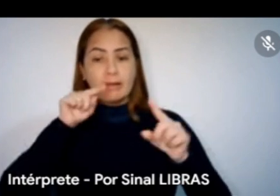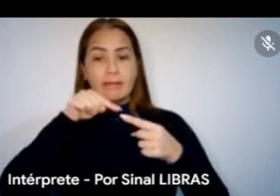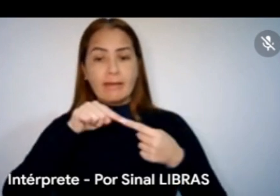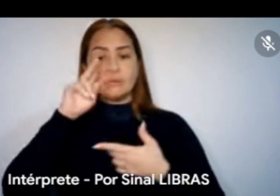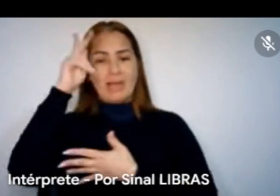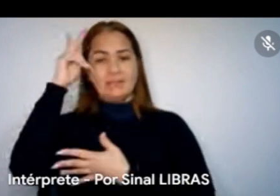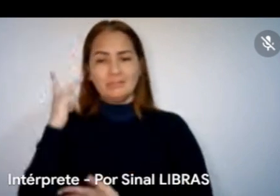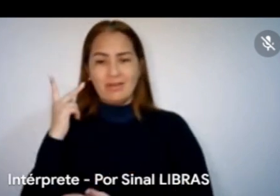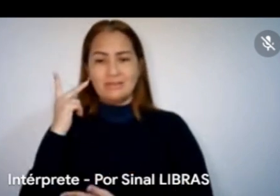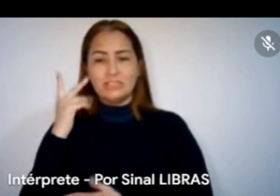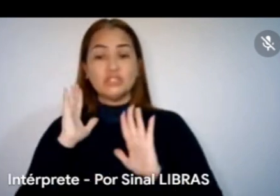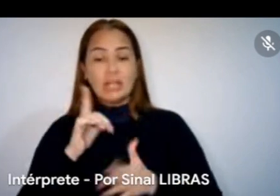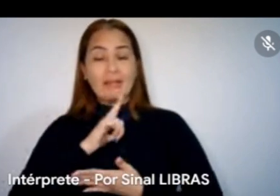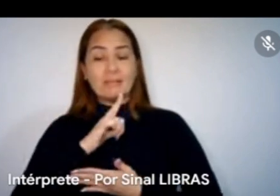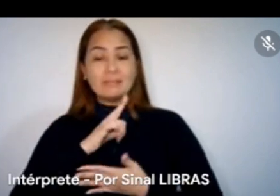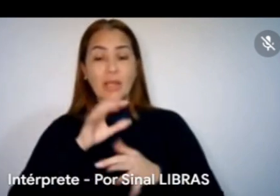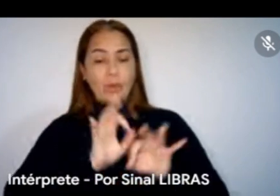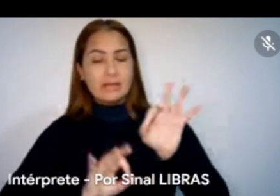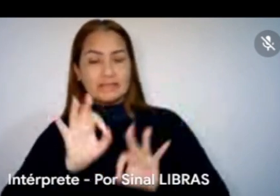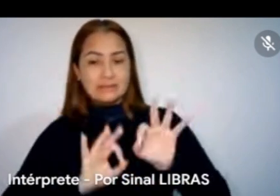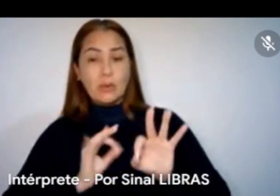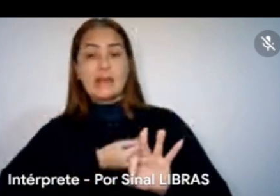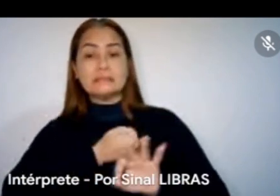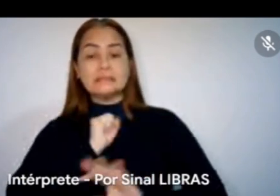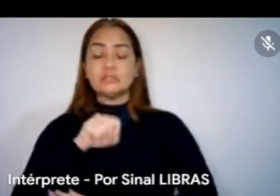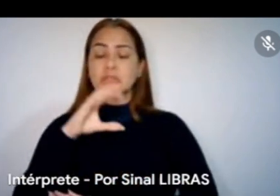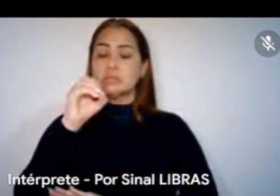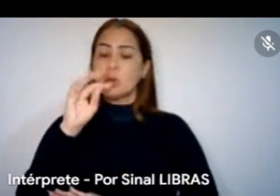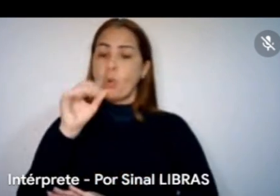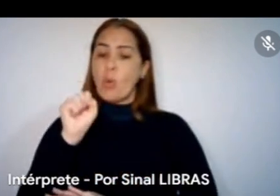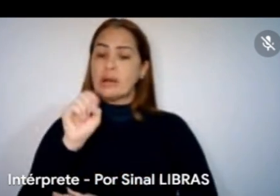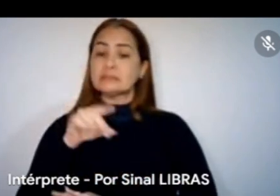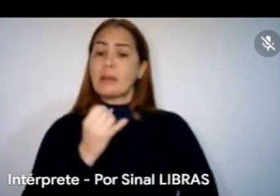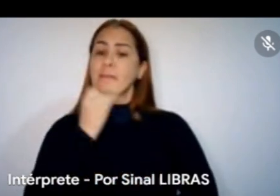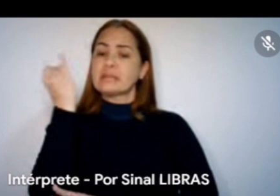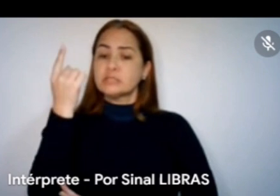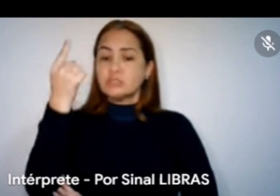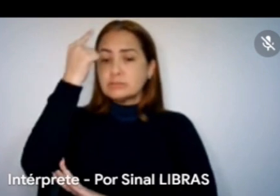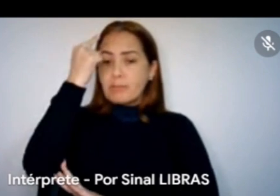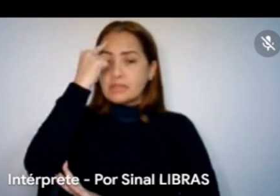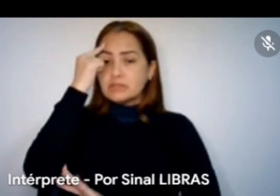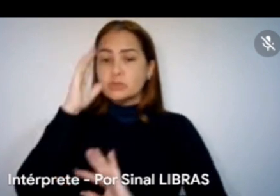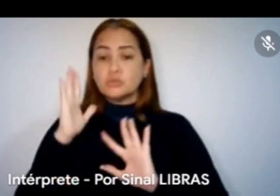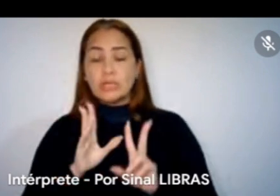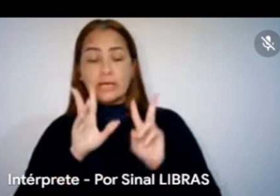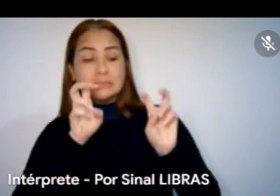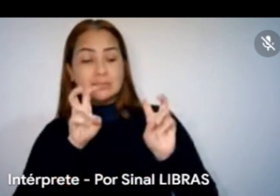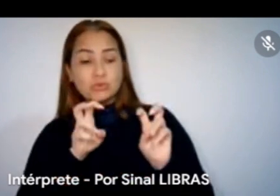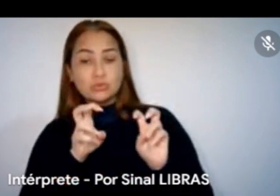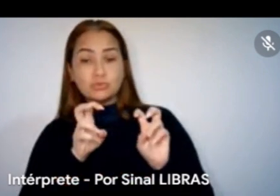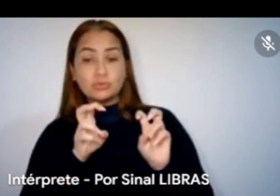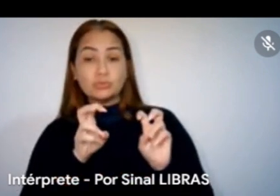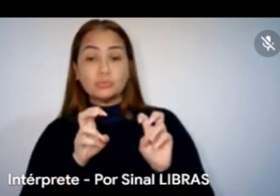processo que existe cota para esse segmento, acho importante estar pensando a partir desse acúmulo que existe nessa política de cotas.